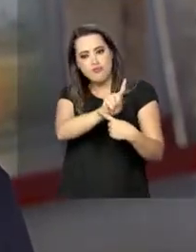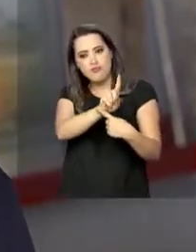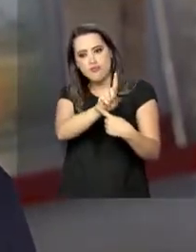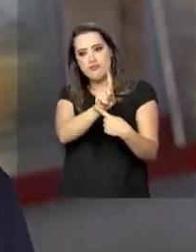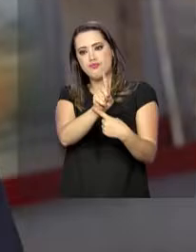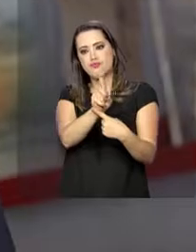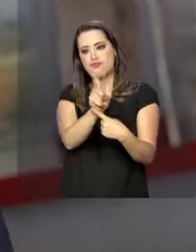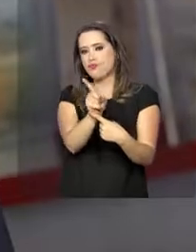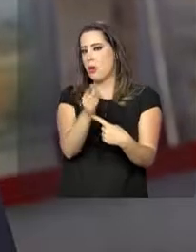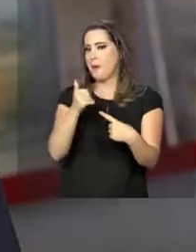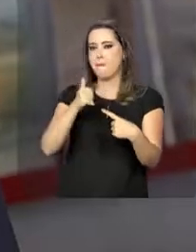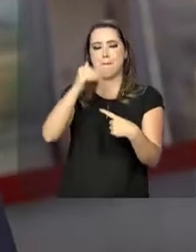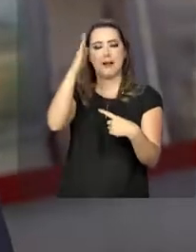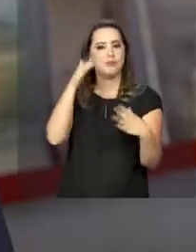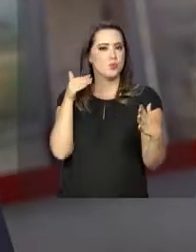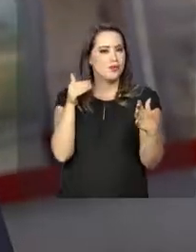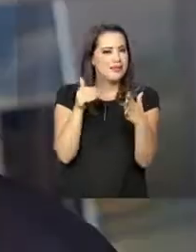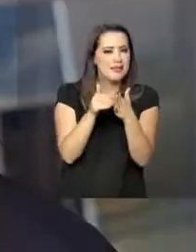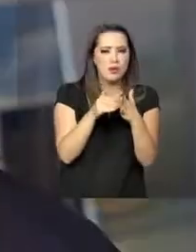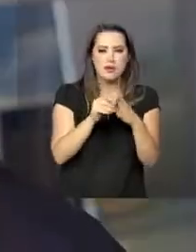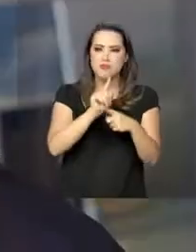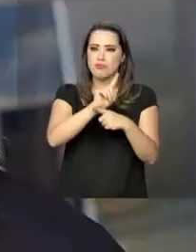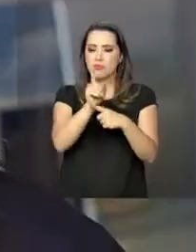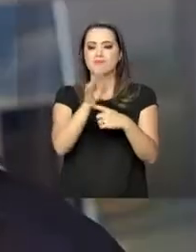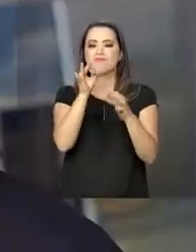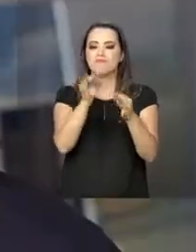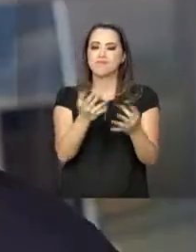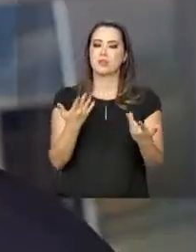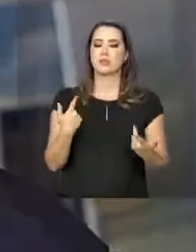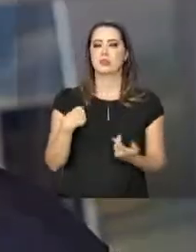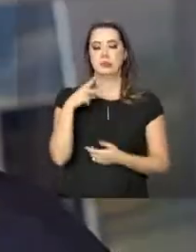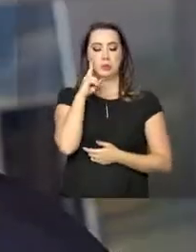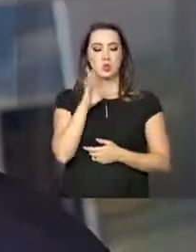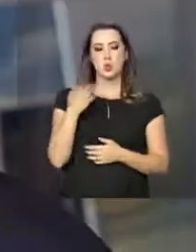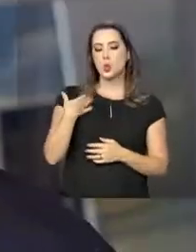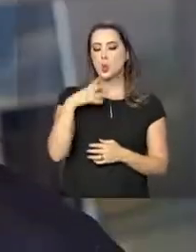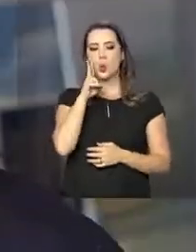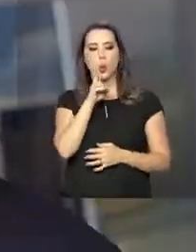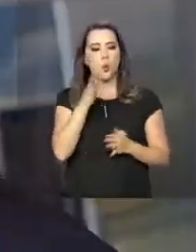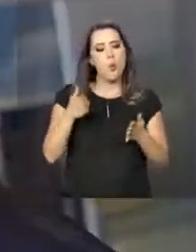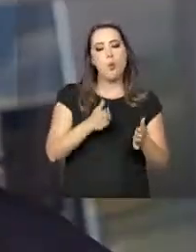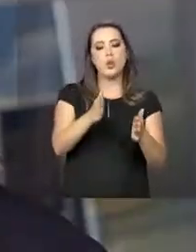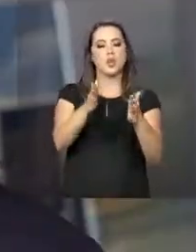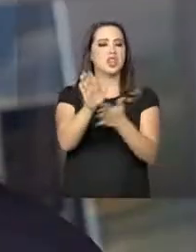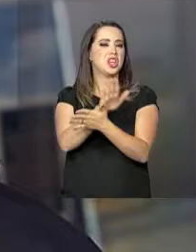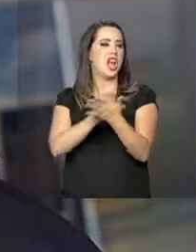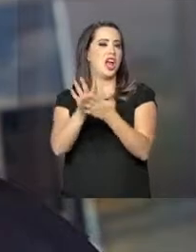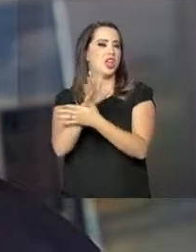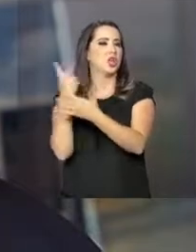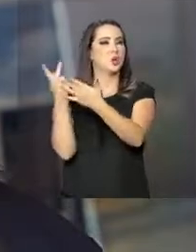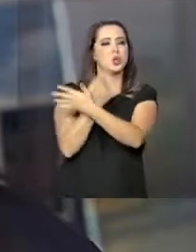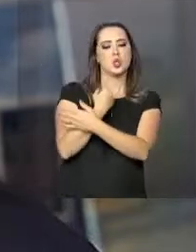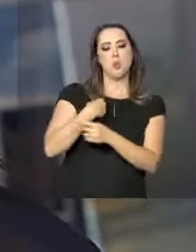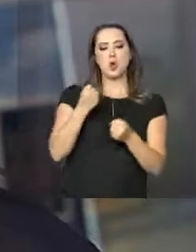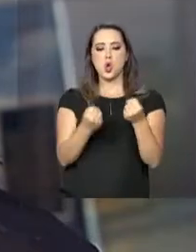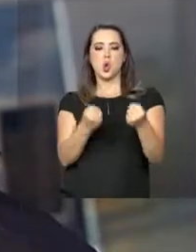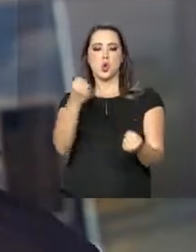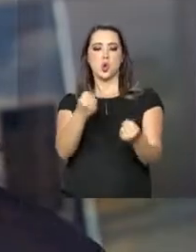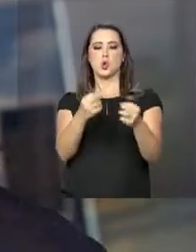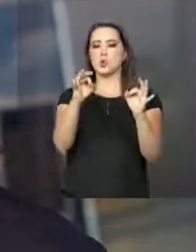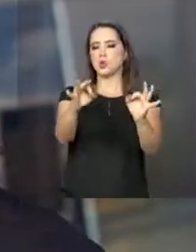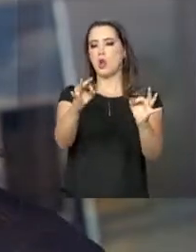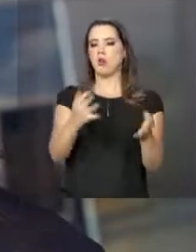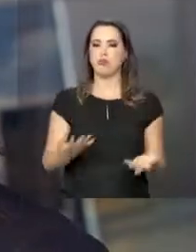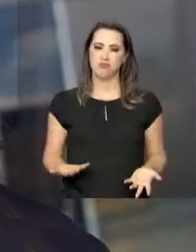além da velocidade permitida. Talvez ele tenha olhado para aquela pista e imaginado que nada vai acontecer porque eu tenho controle.